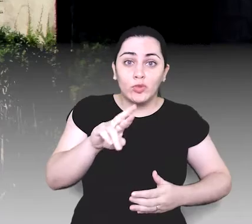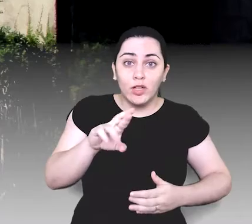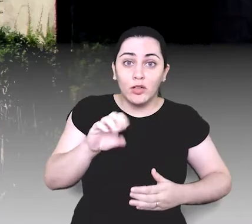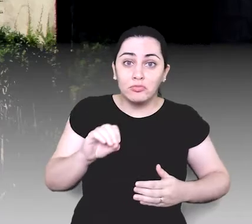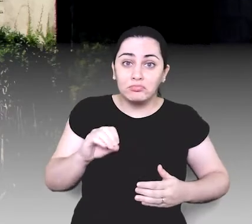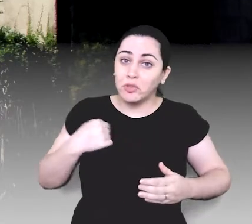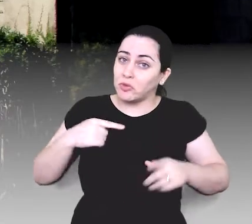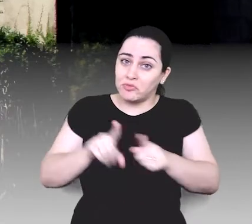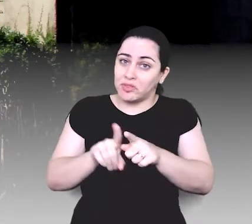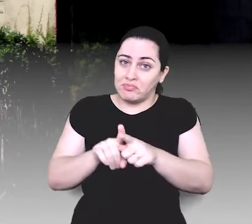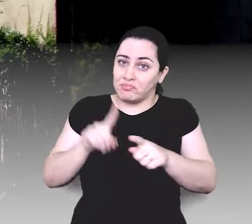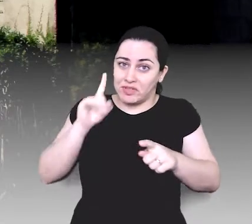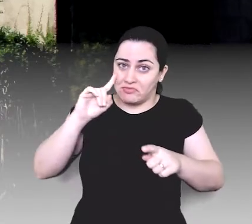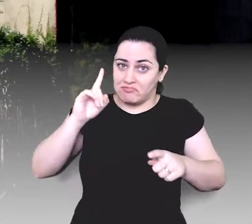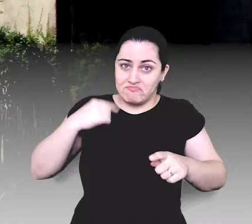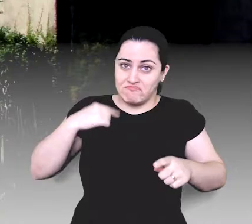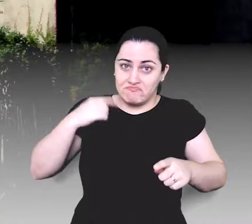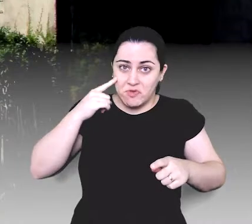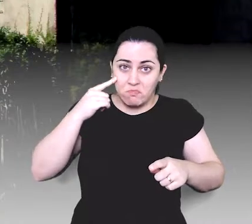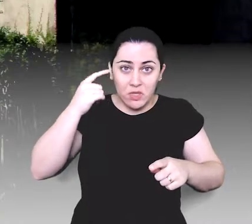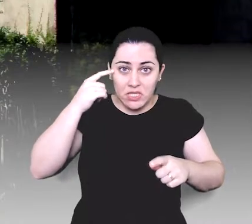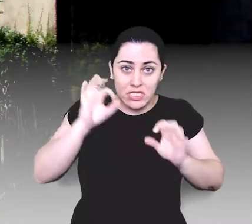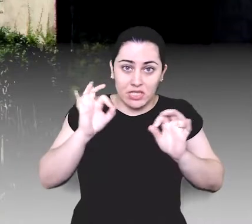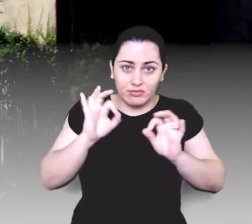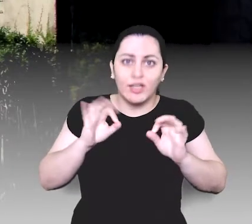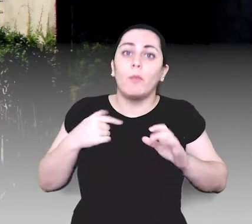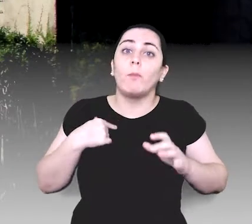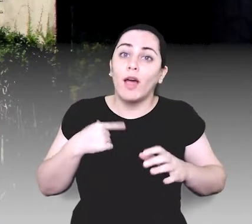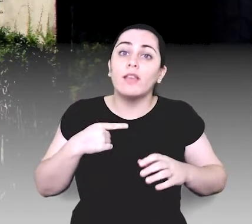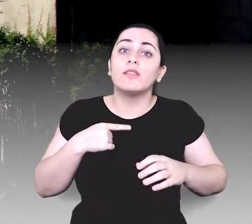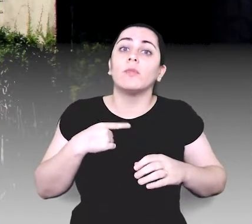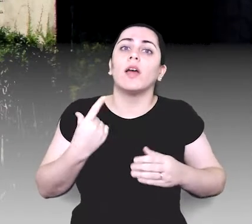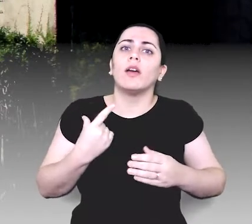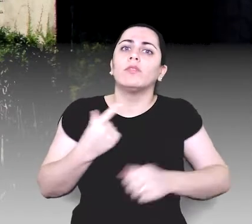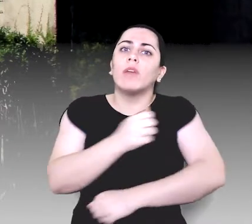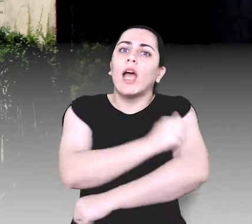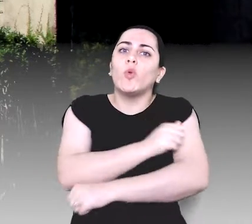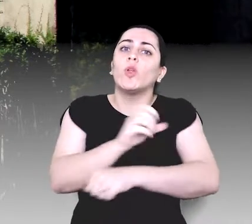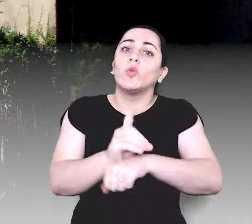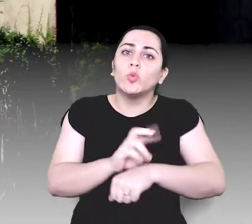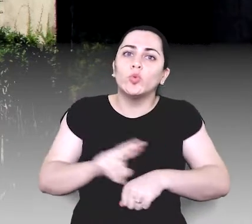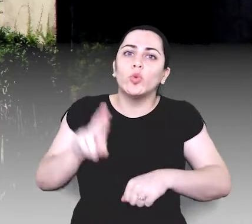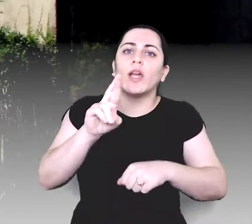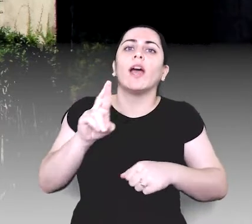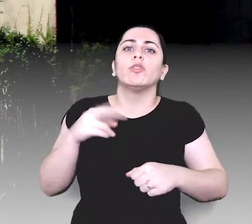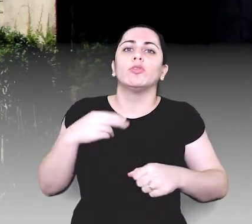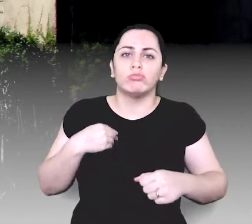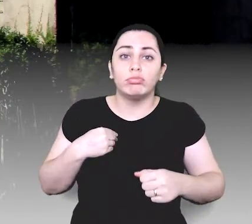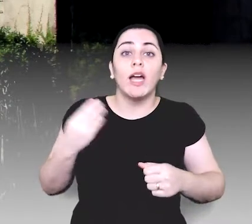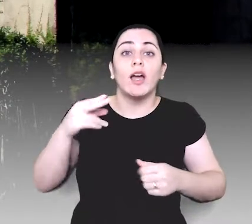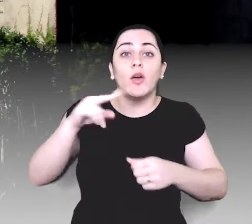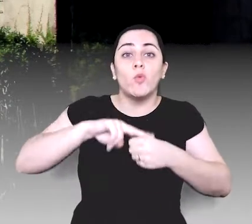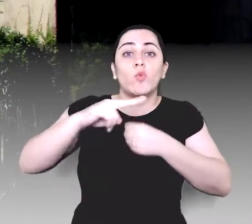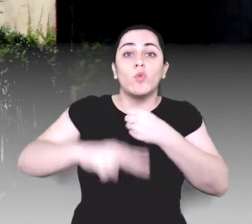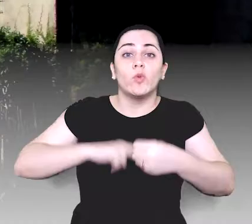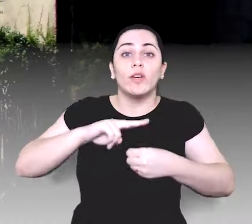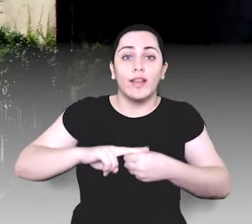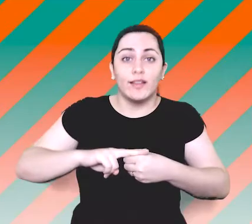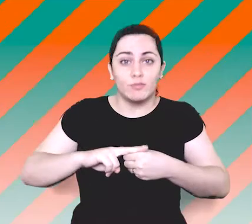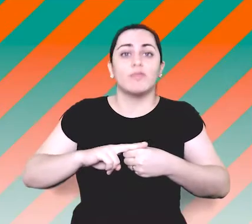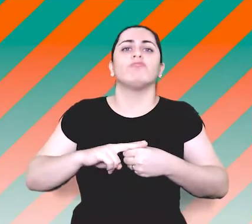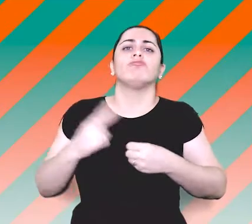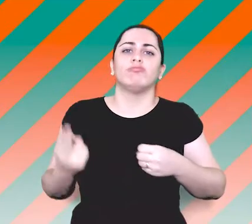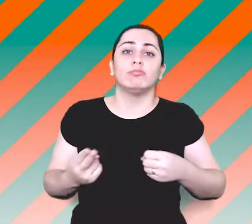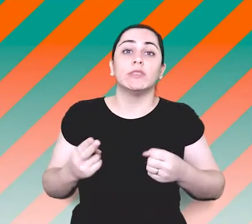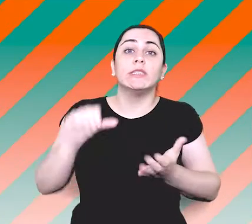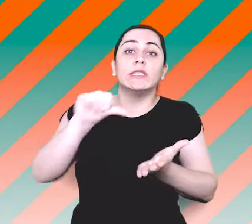nem eu. Mas foi isso que uma doutoranda da Unesp, Campos de Rio Claro, registrou a partir de uma microscopia eletrônica de variedura.